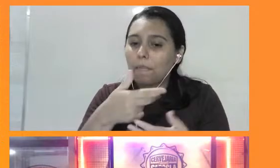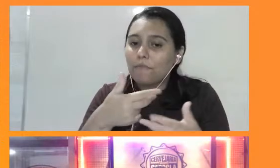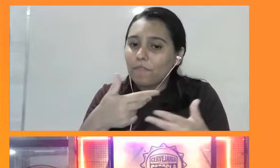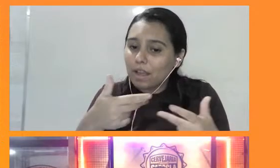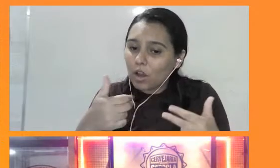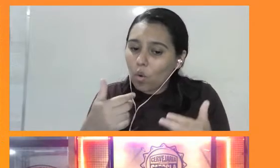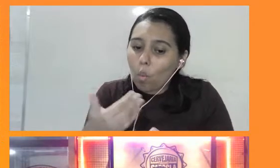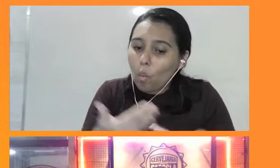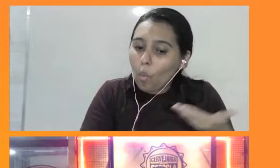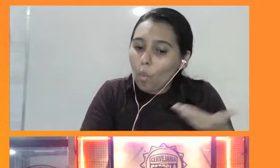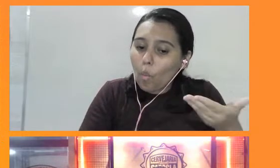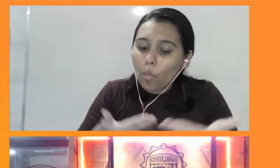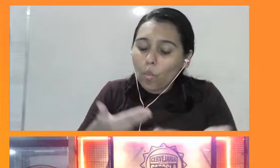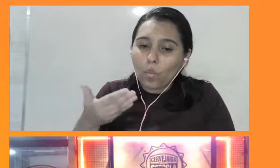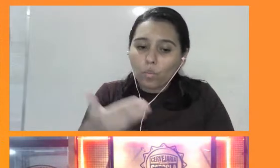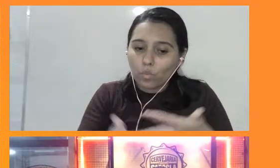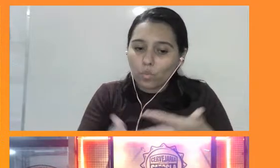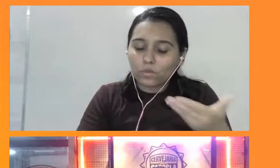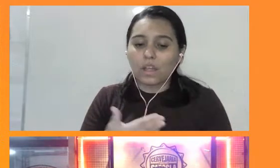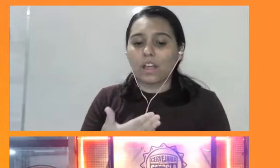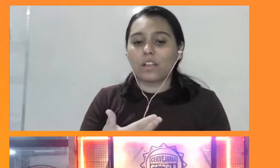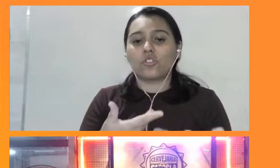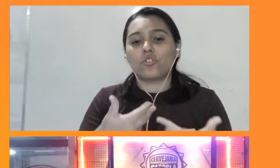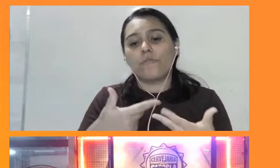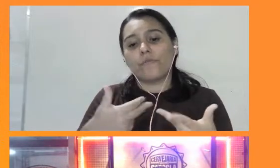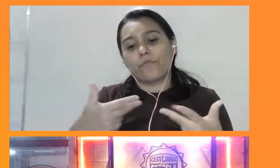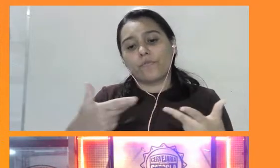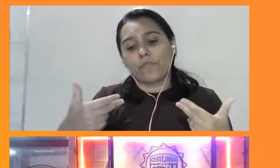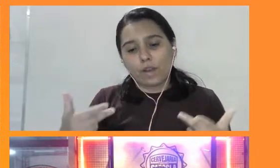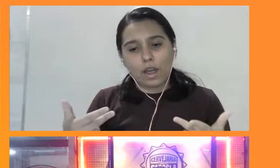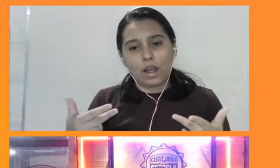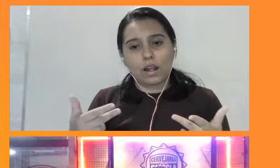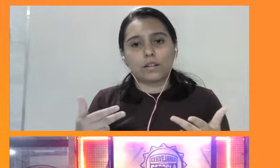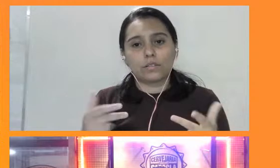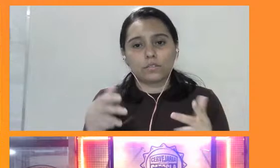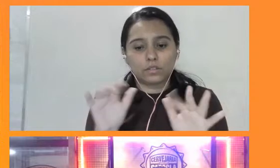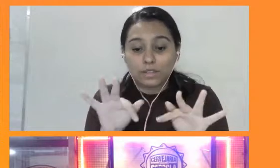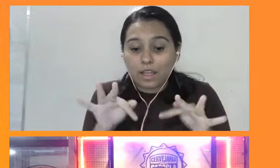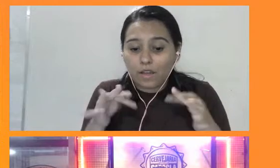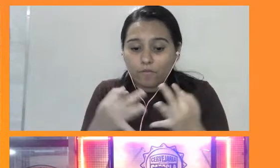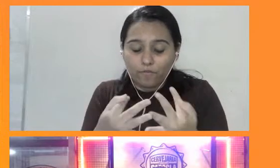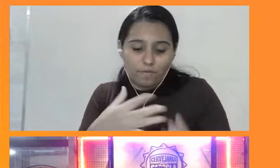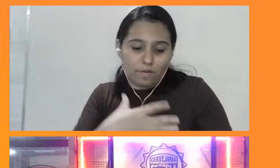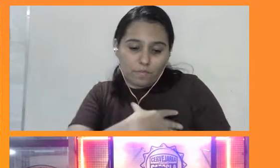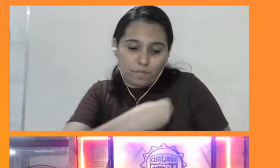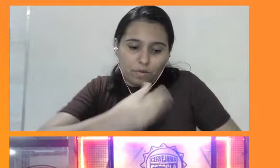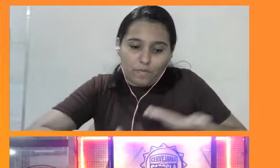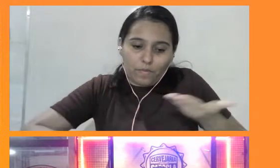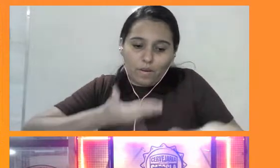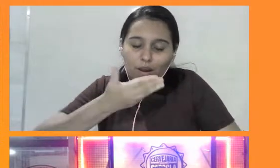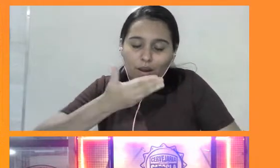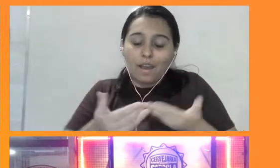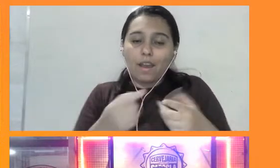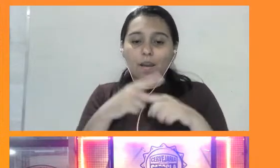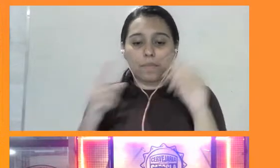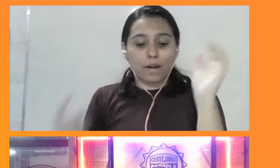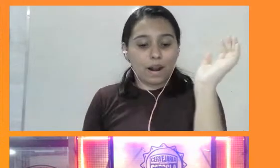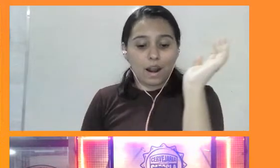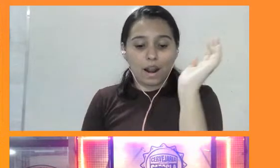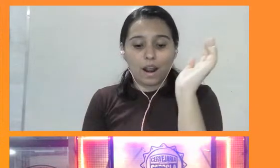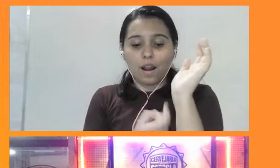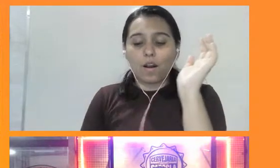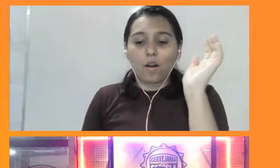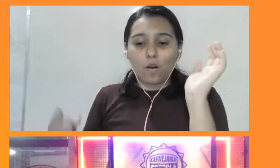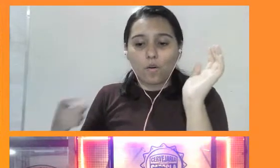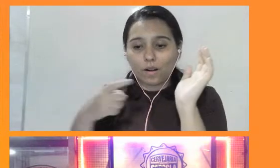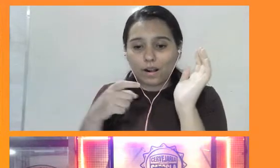A dedicação de ambos os parentais na criação dos filhos. Mas nos lagartos, o legal é isso, assim. Mesmo sem cuidado parental,